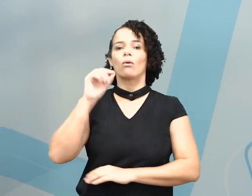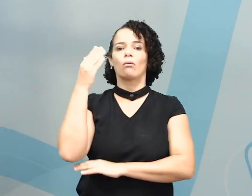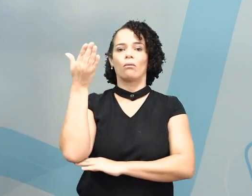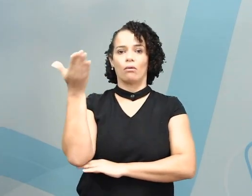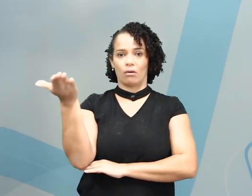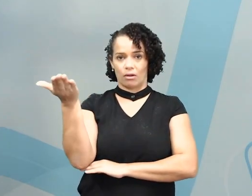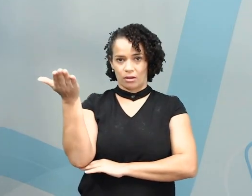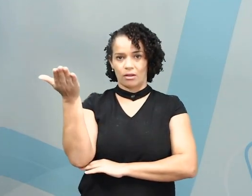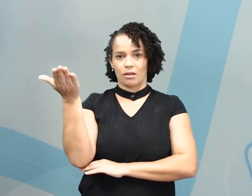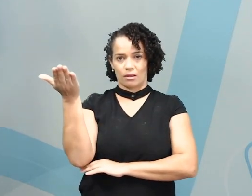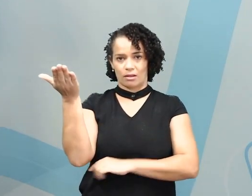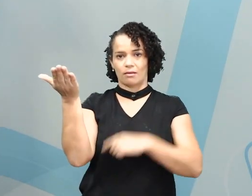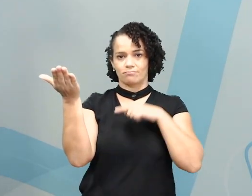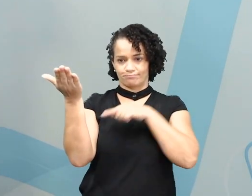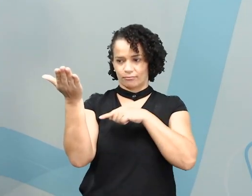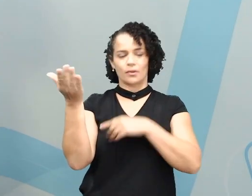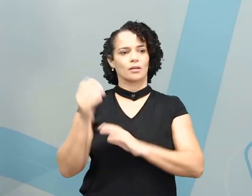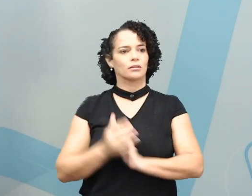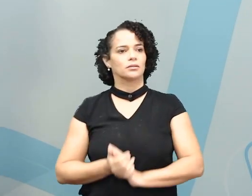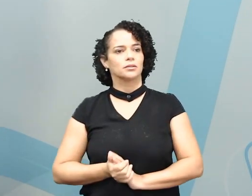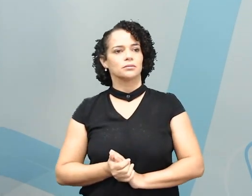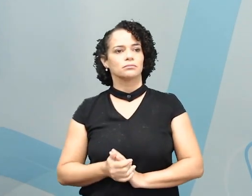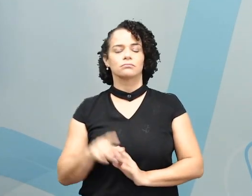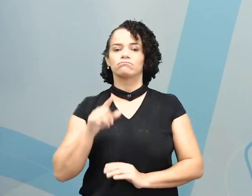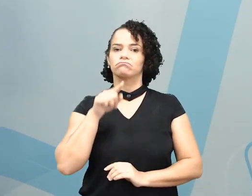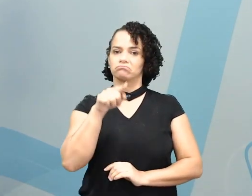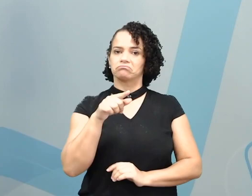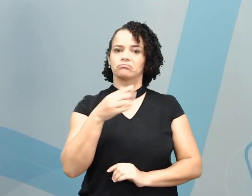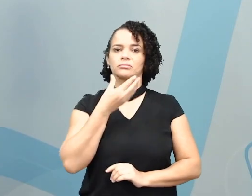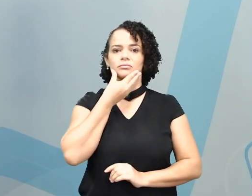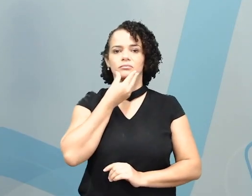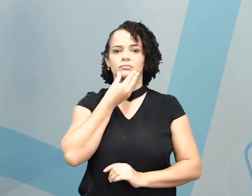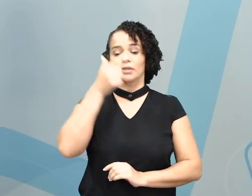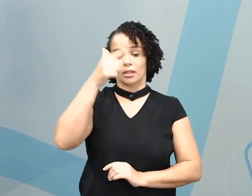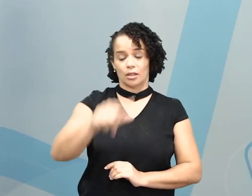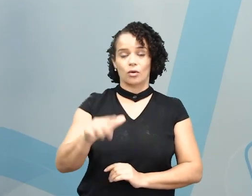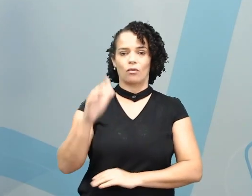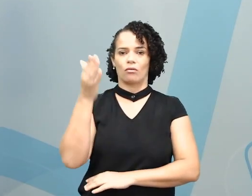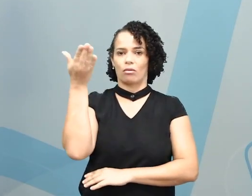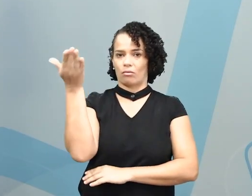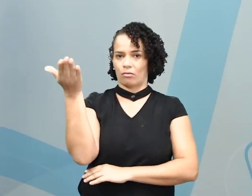Repitam comigo. He is a waiter.